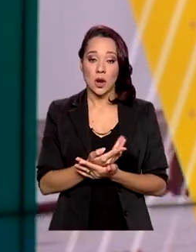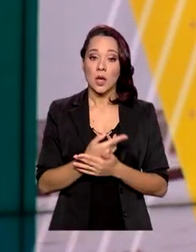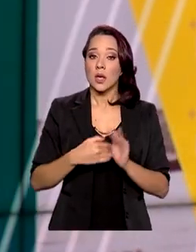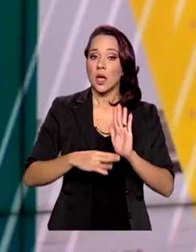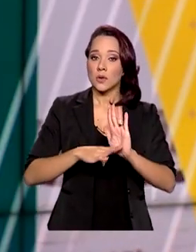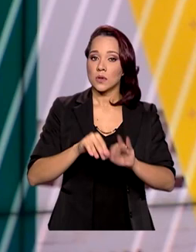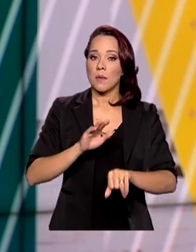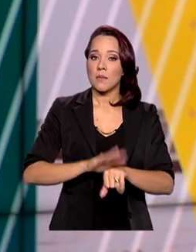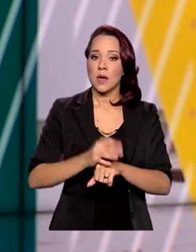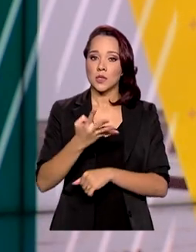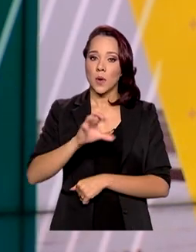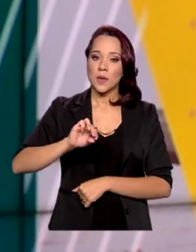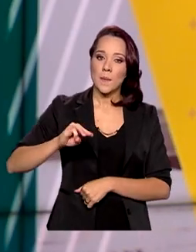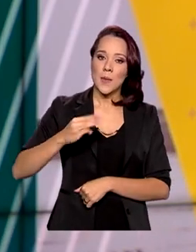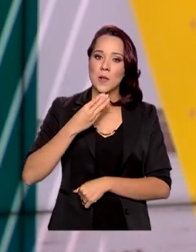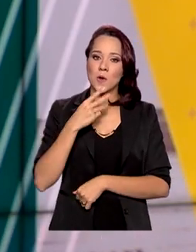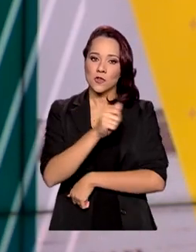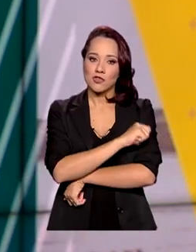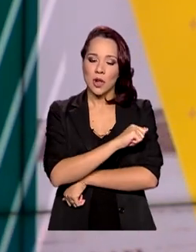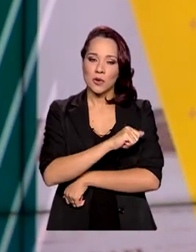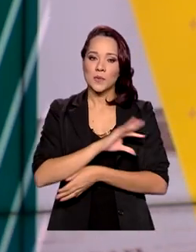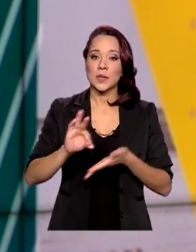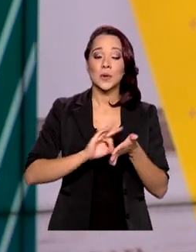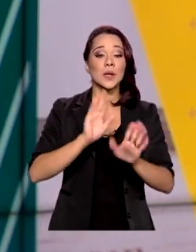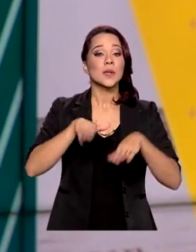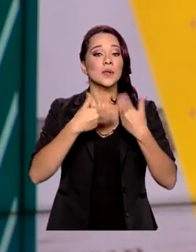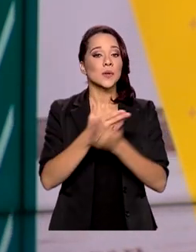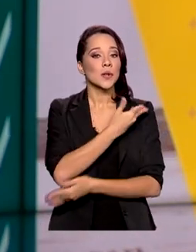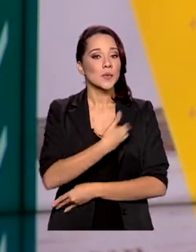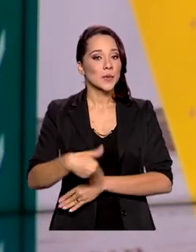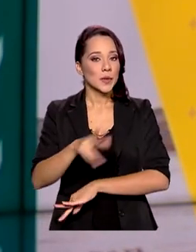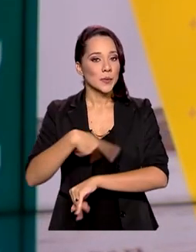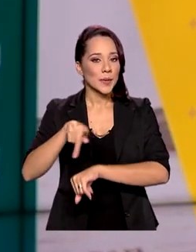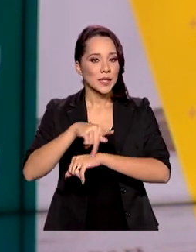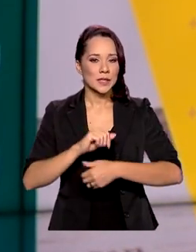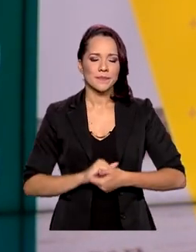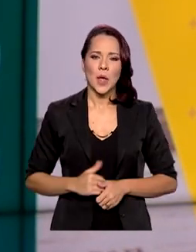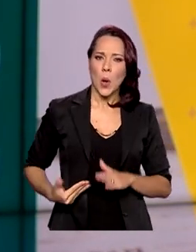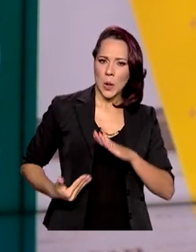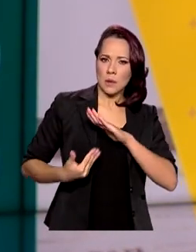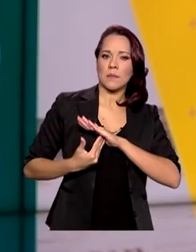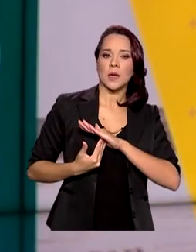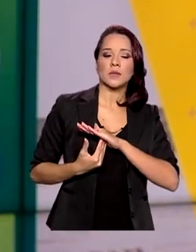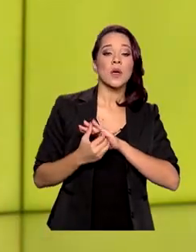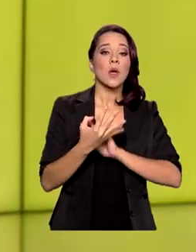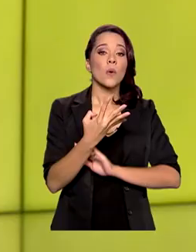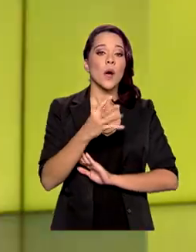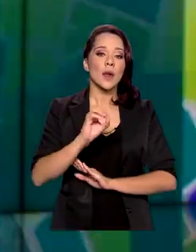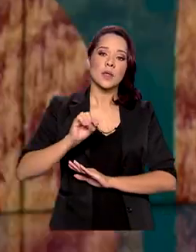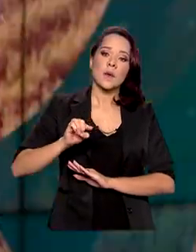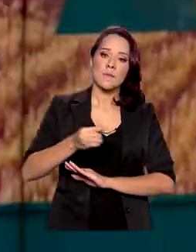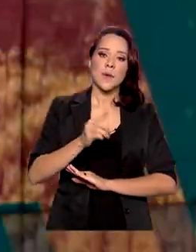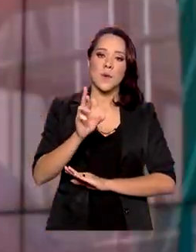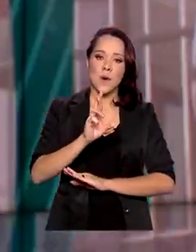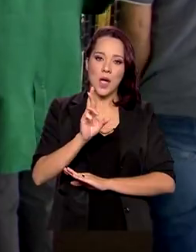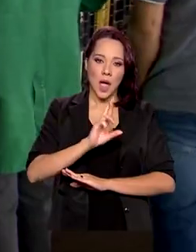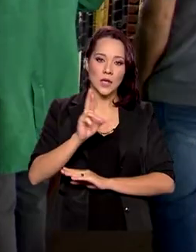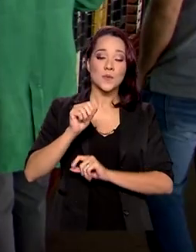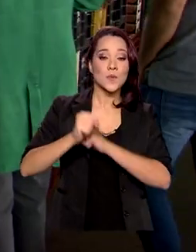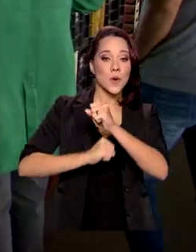40 milhões de estudantes matriculados em escolas públicas no país. O limite passou a ser 40 mil reais por ano.